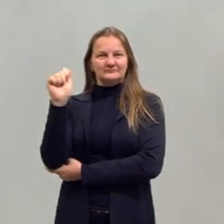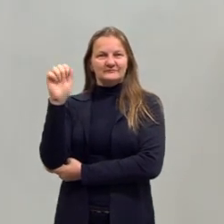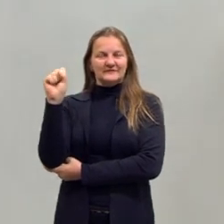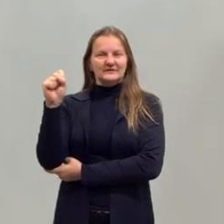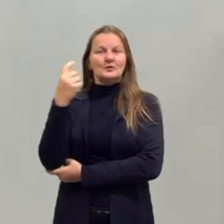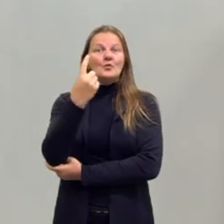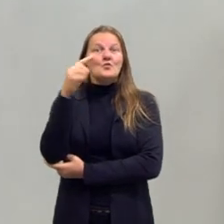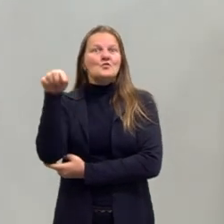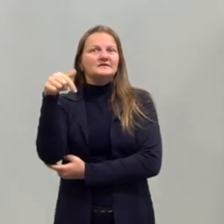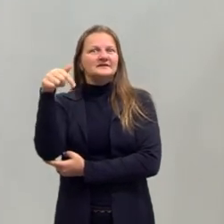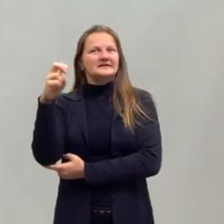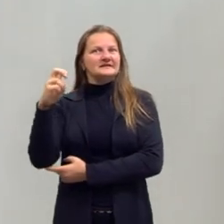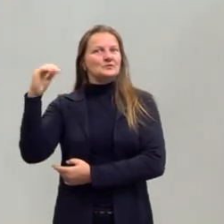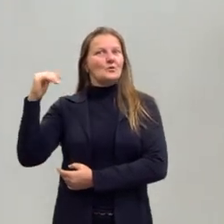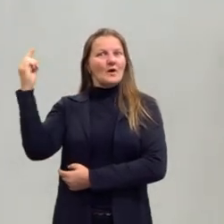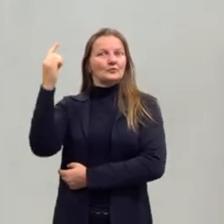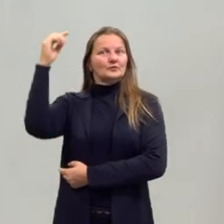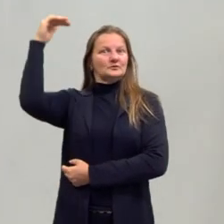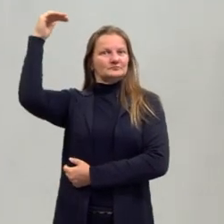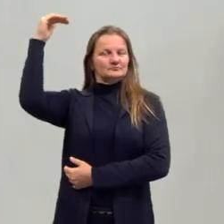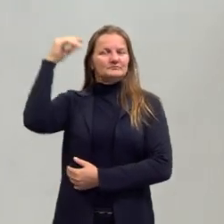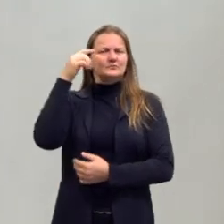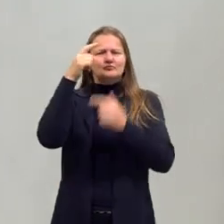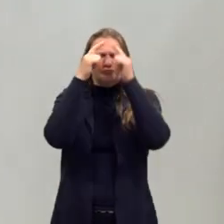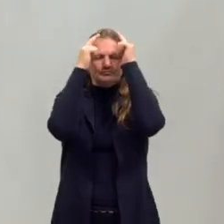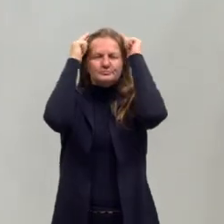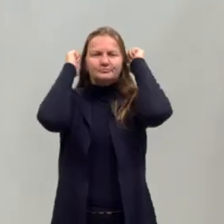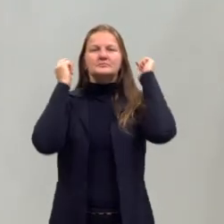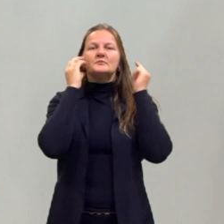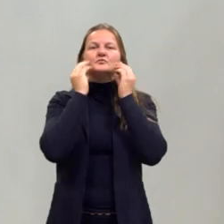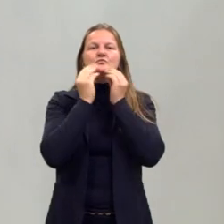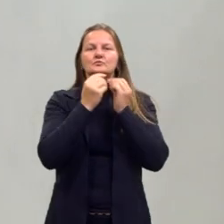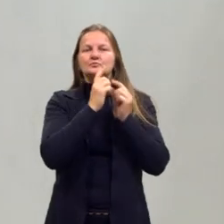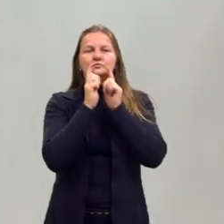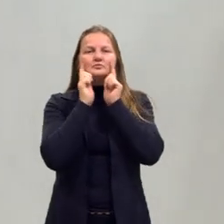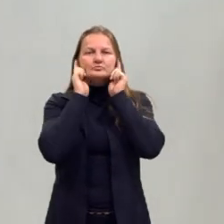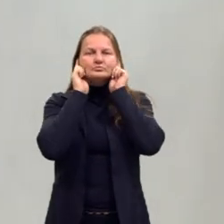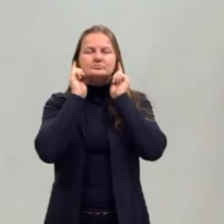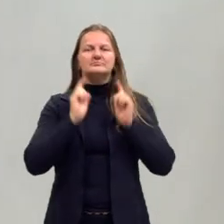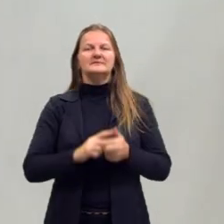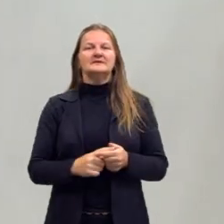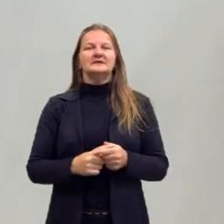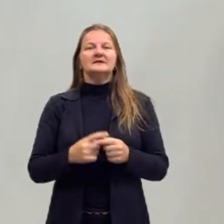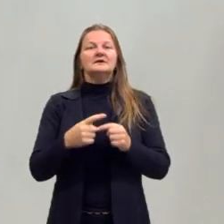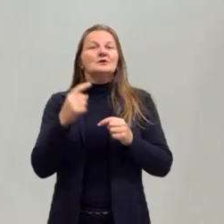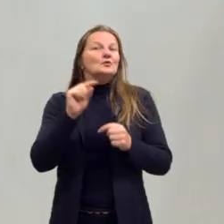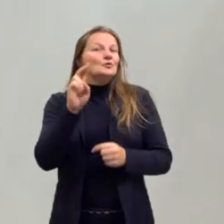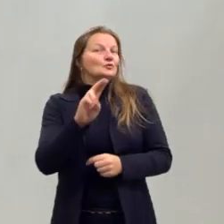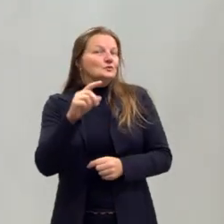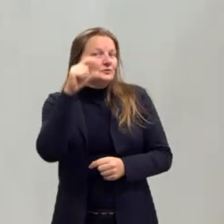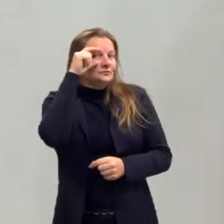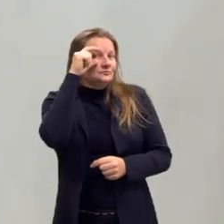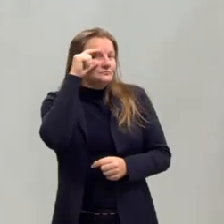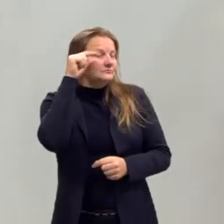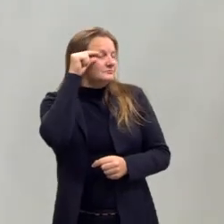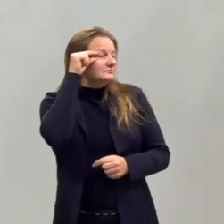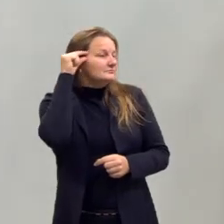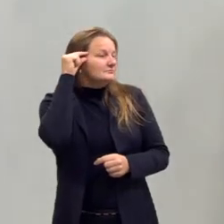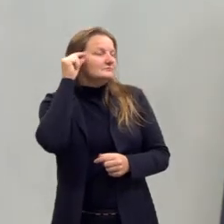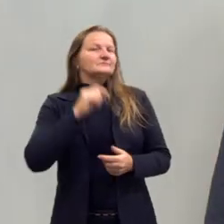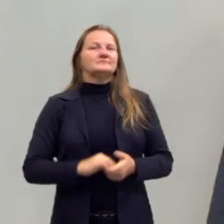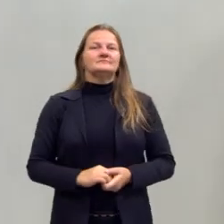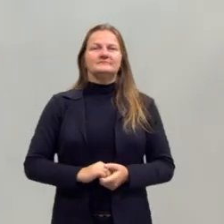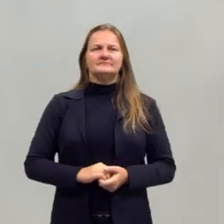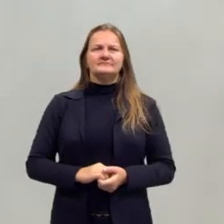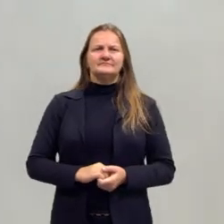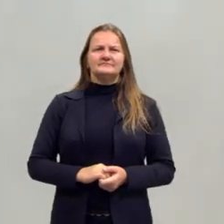1,75m, tenho cabelos curtos, uso também barba curta e, como acessório, um óculos de hastes largas.